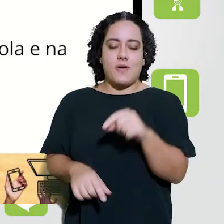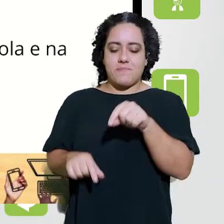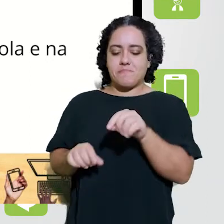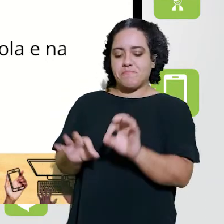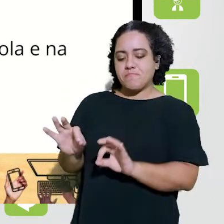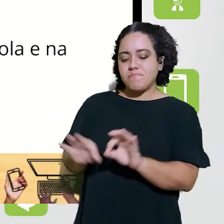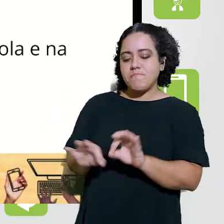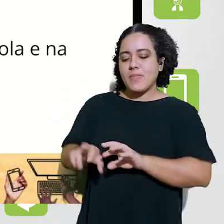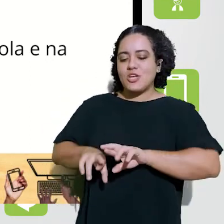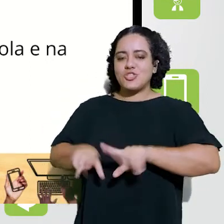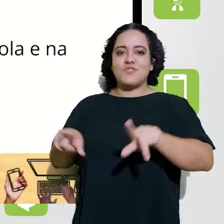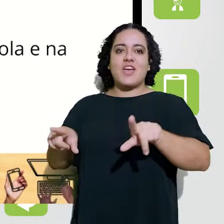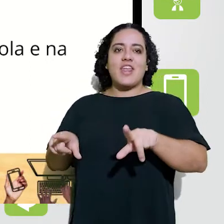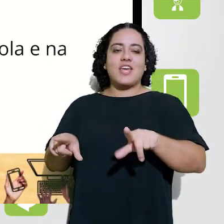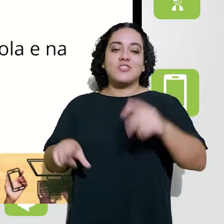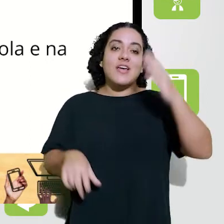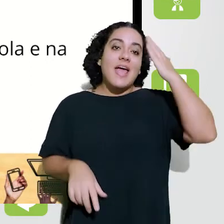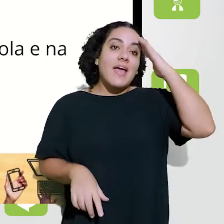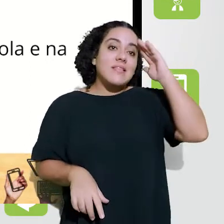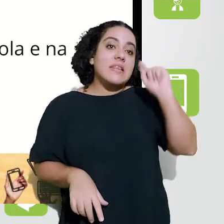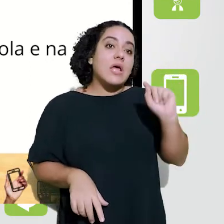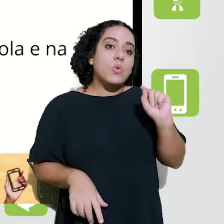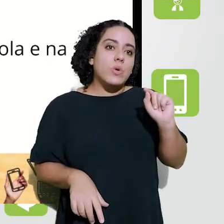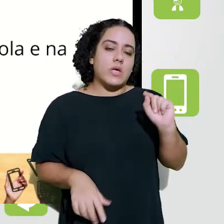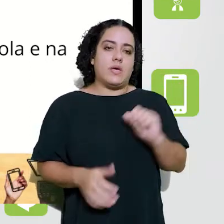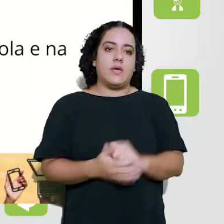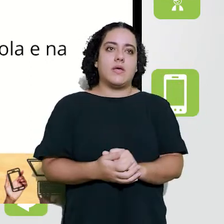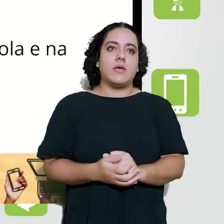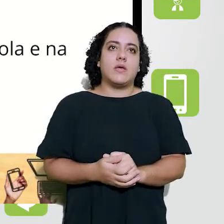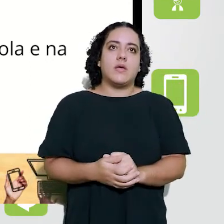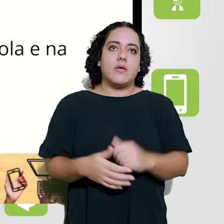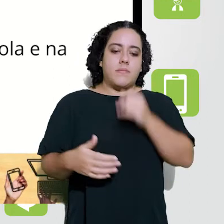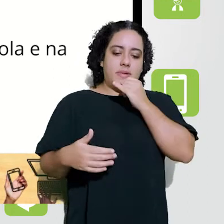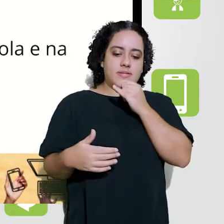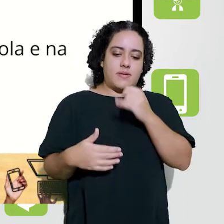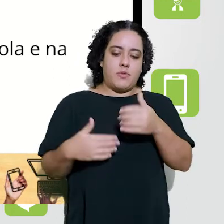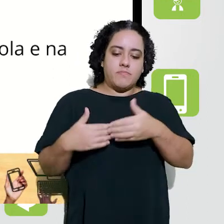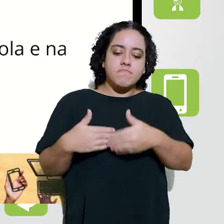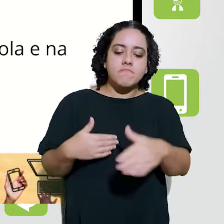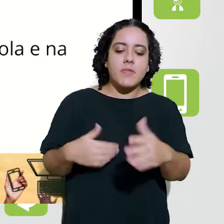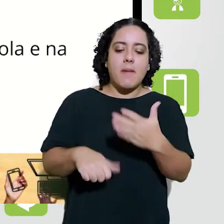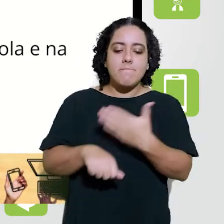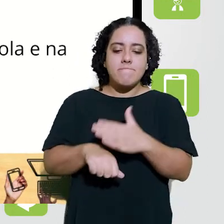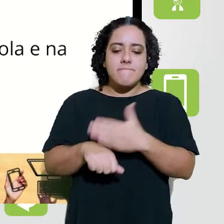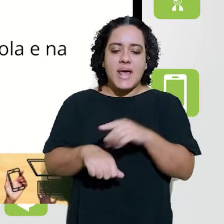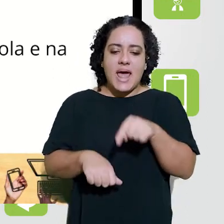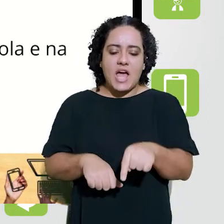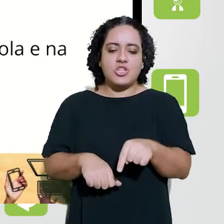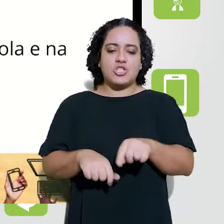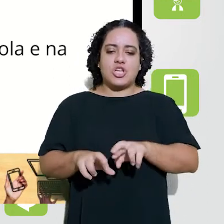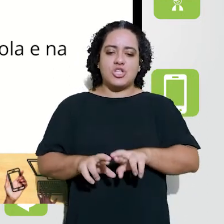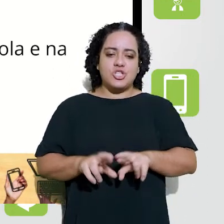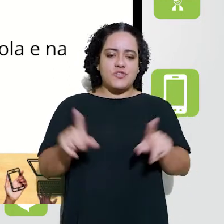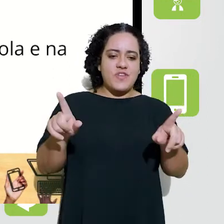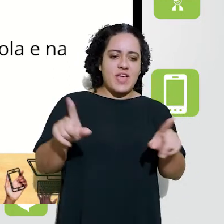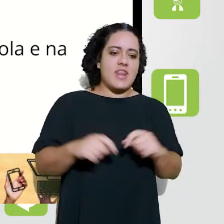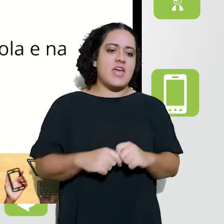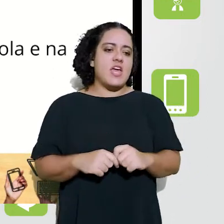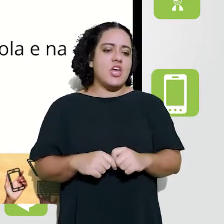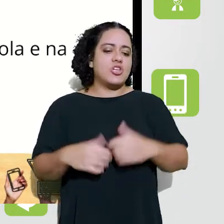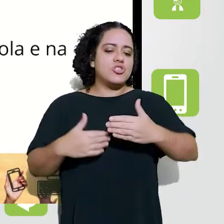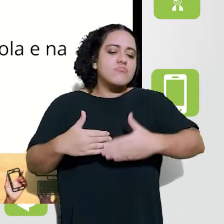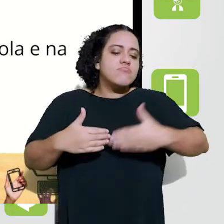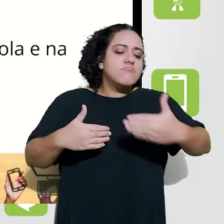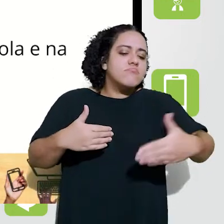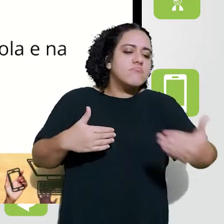faria planejar uma prática pedagógica diferente, entendendo que a partir de uma